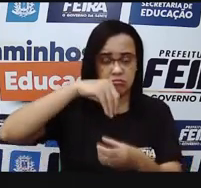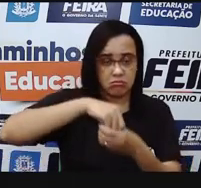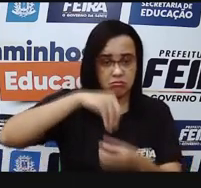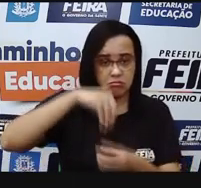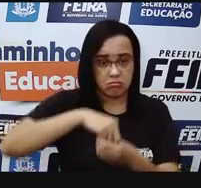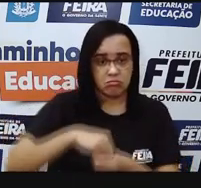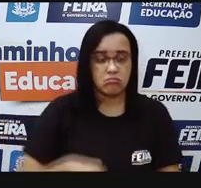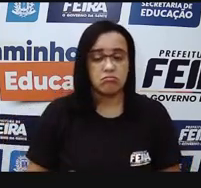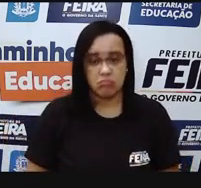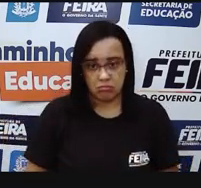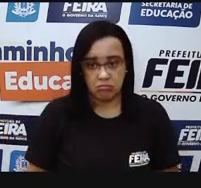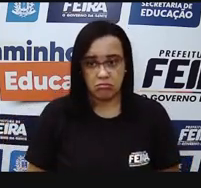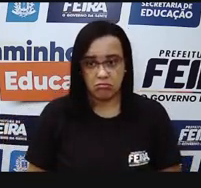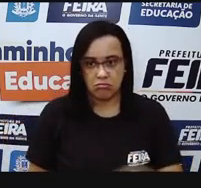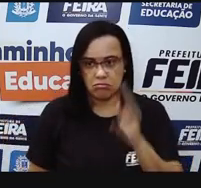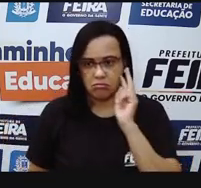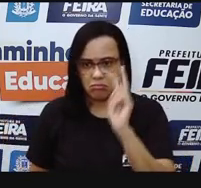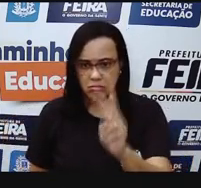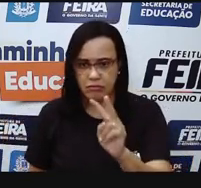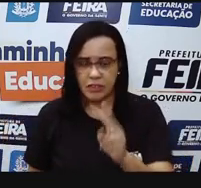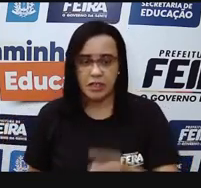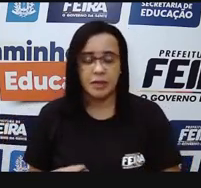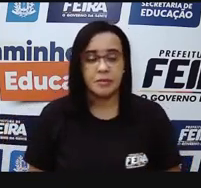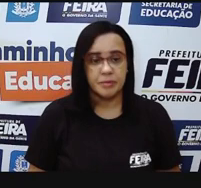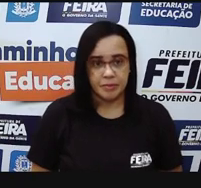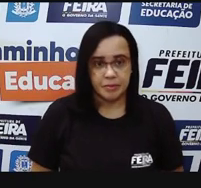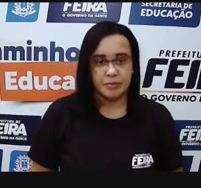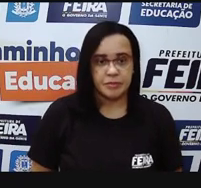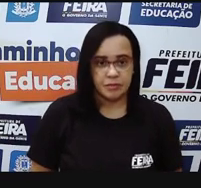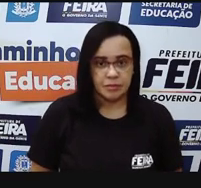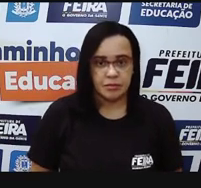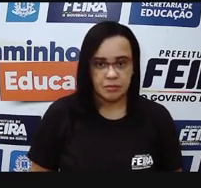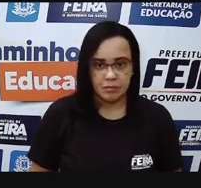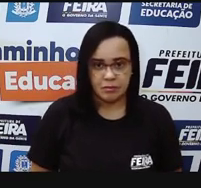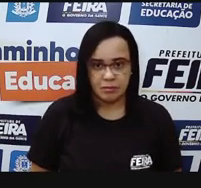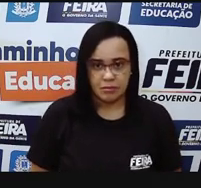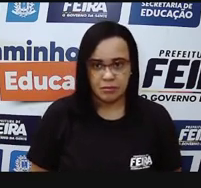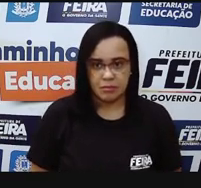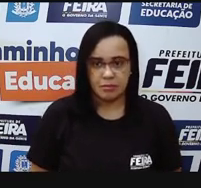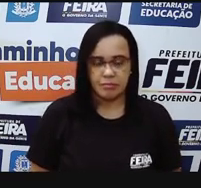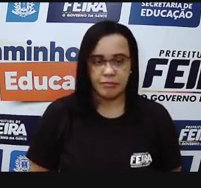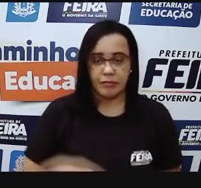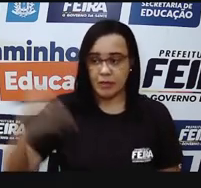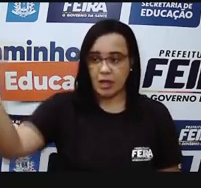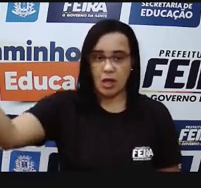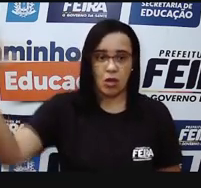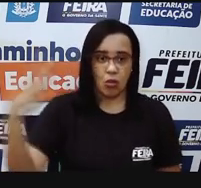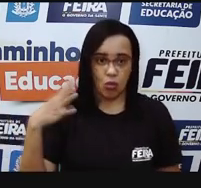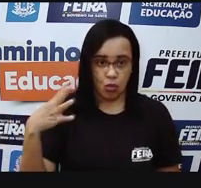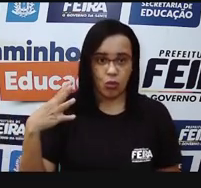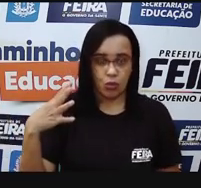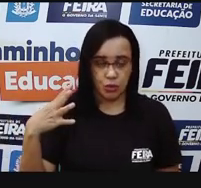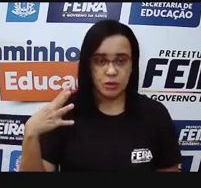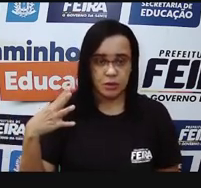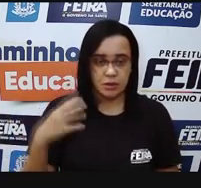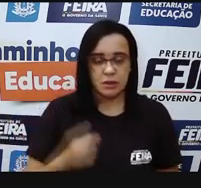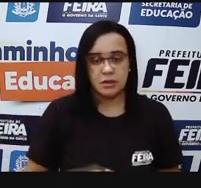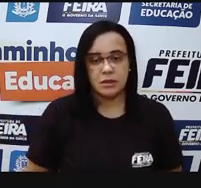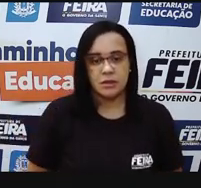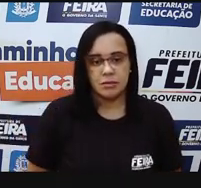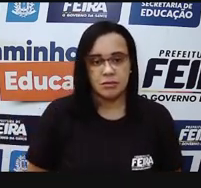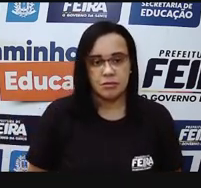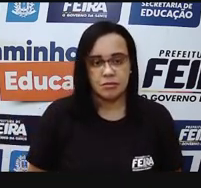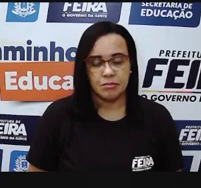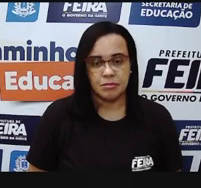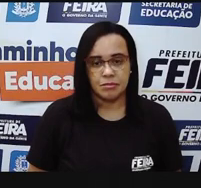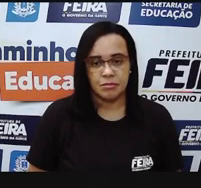estrutura que deixa, né, esse caminho, essa abertura que deixa a luz passar, vai, então, encontrar um cristalino